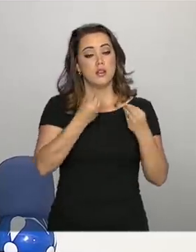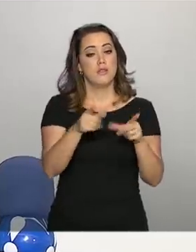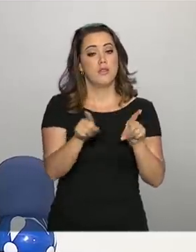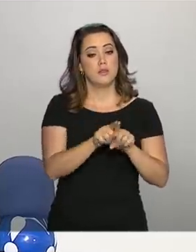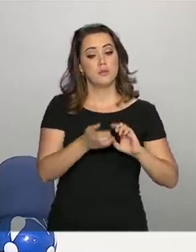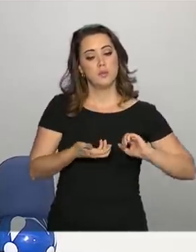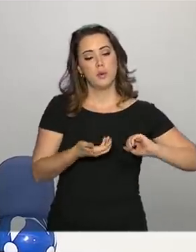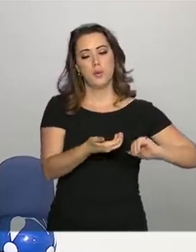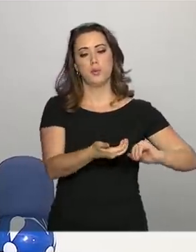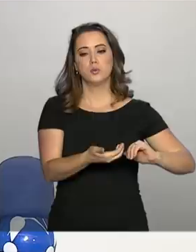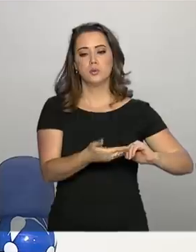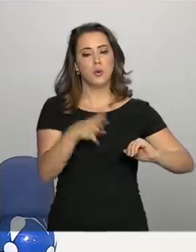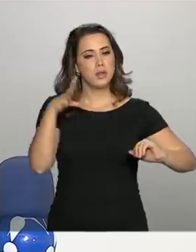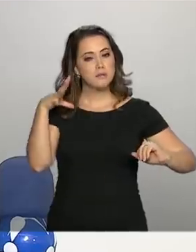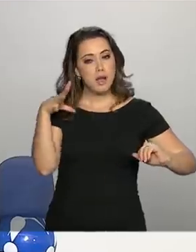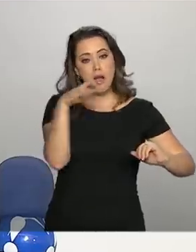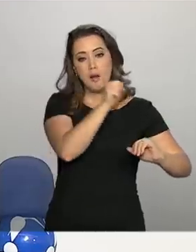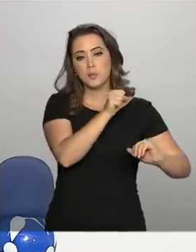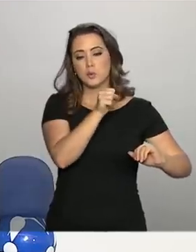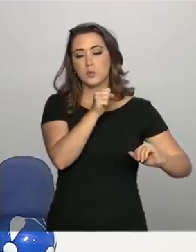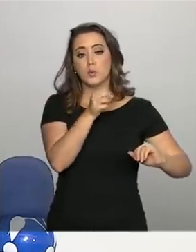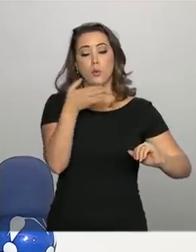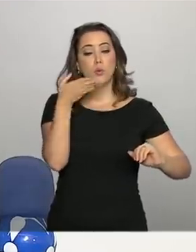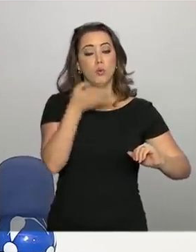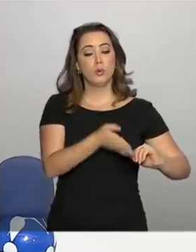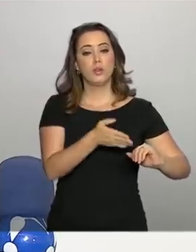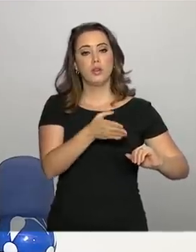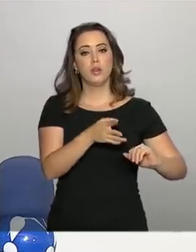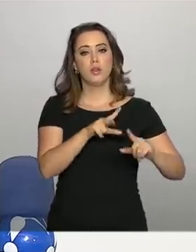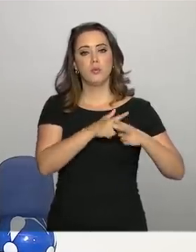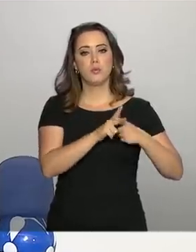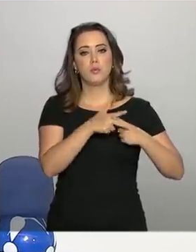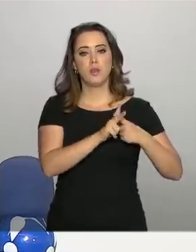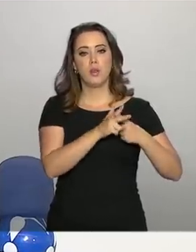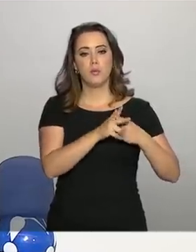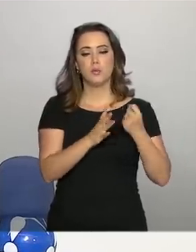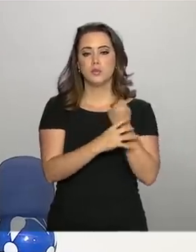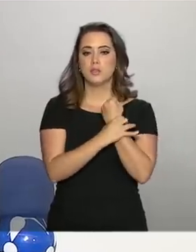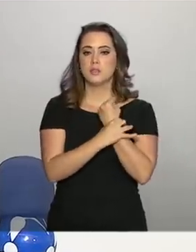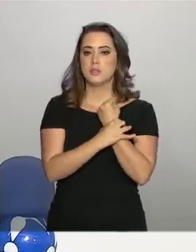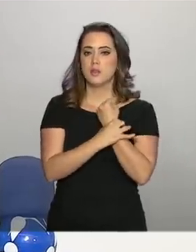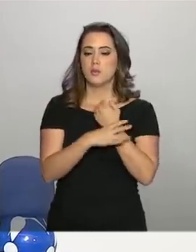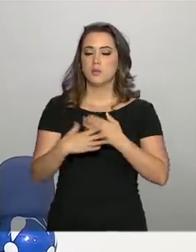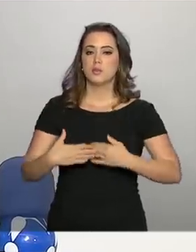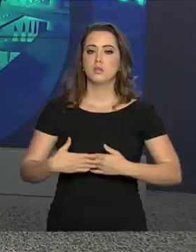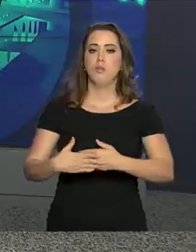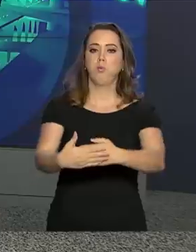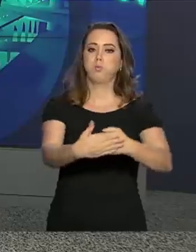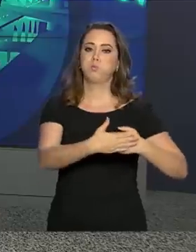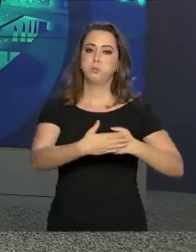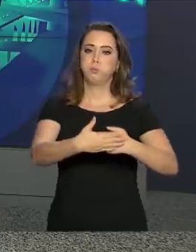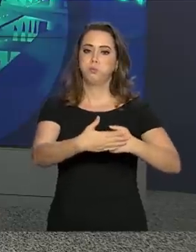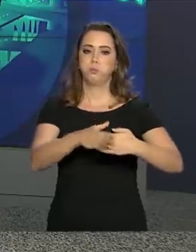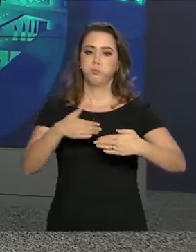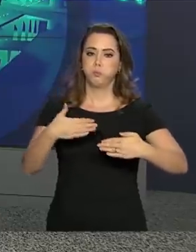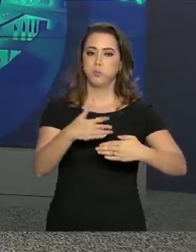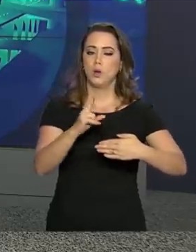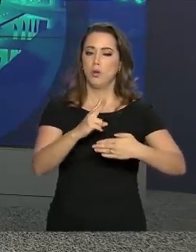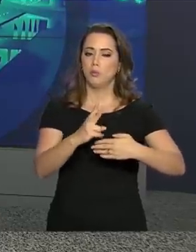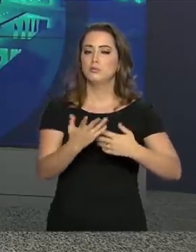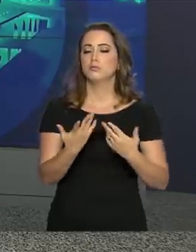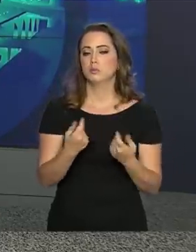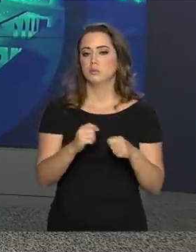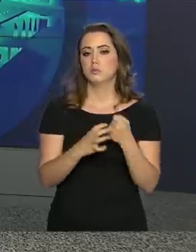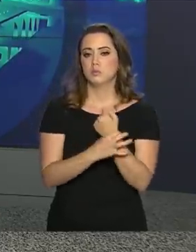Congresso, de forma imediata, a revisão da lei de segurança de barragens. A Agência